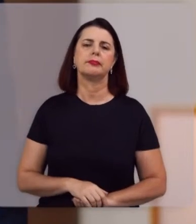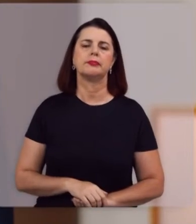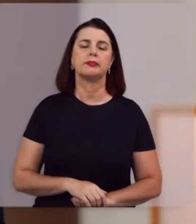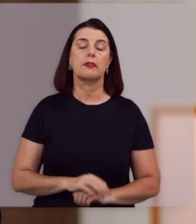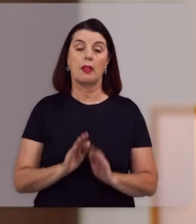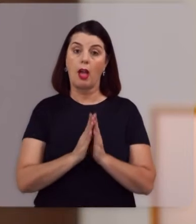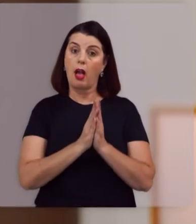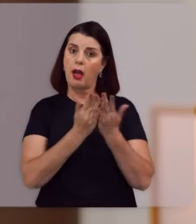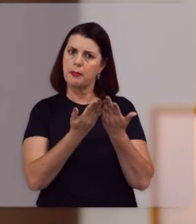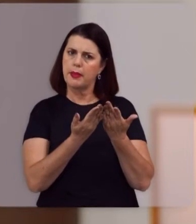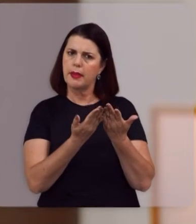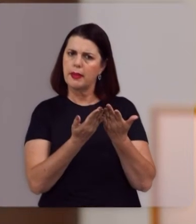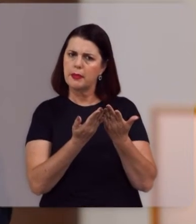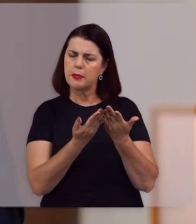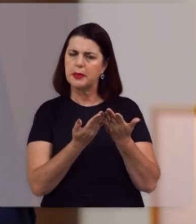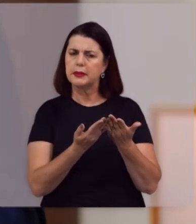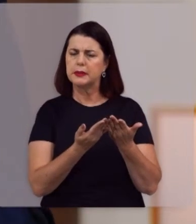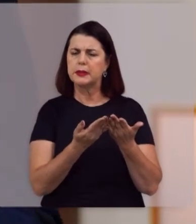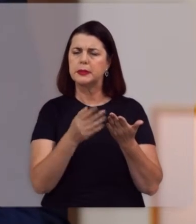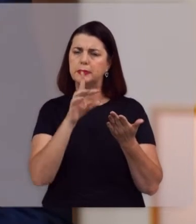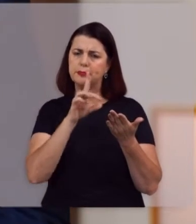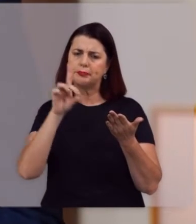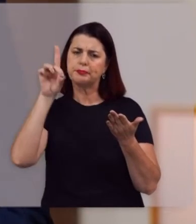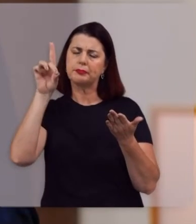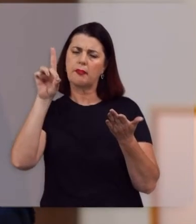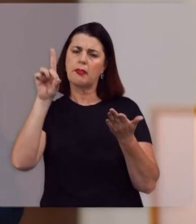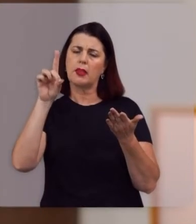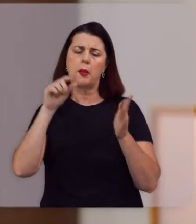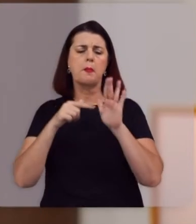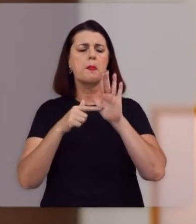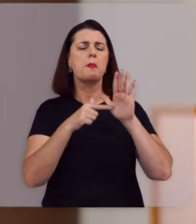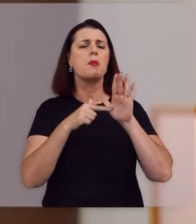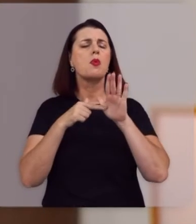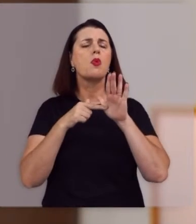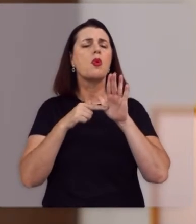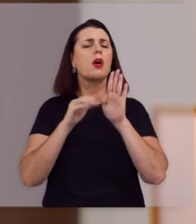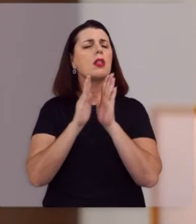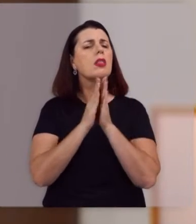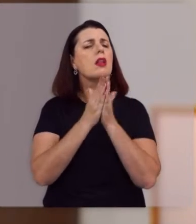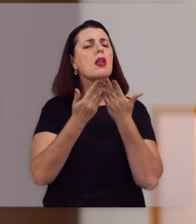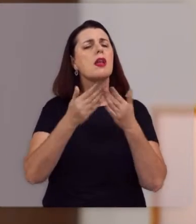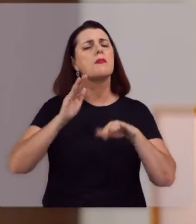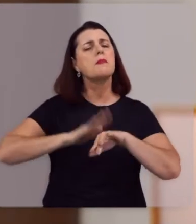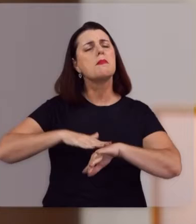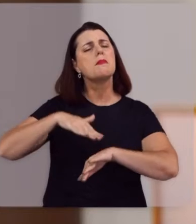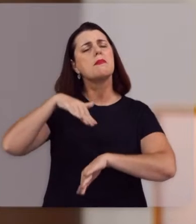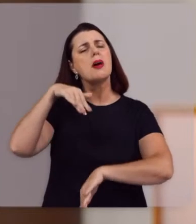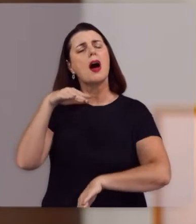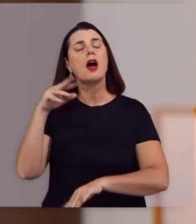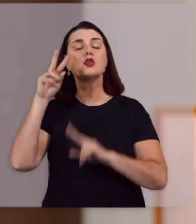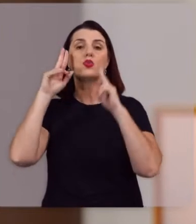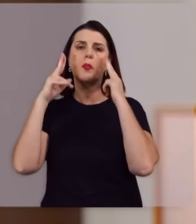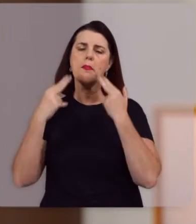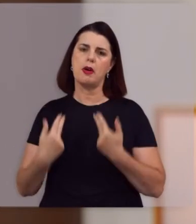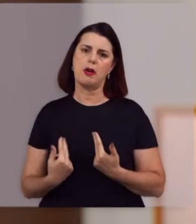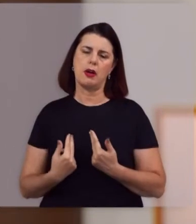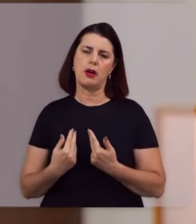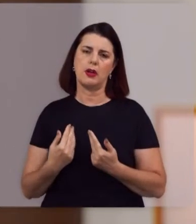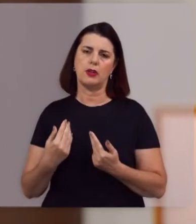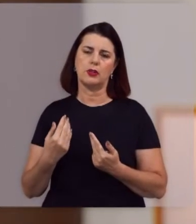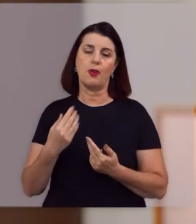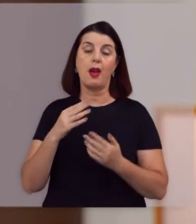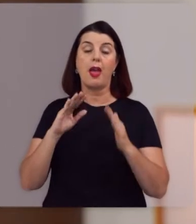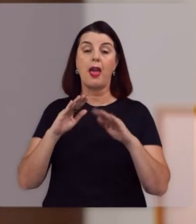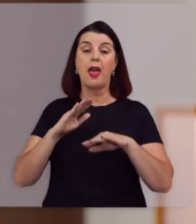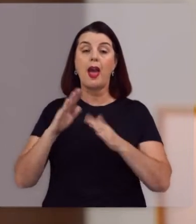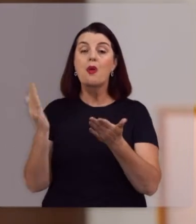A Bíblia entretanto Revela ser um livro Muito mais do que humano É um